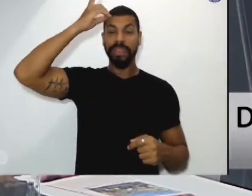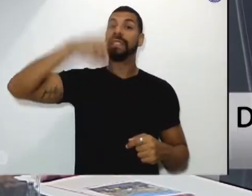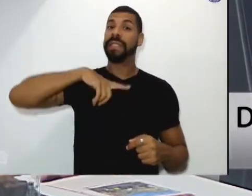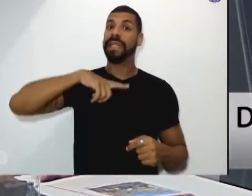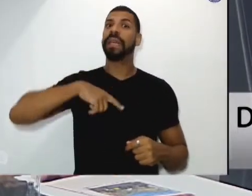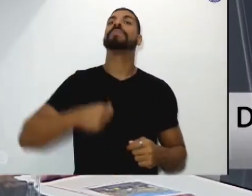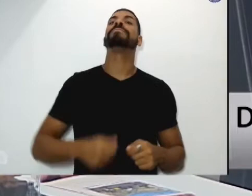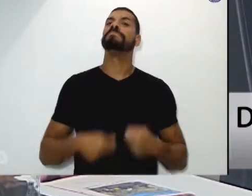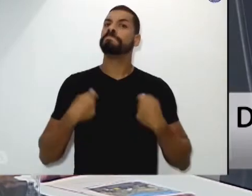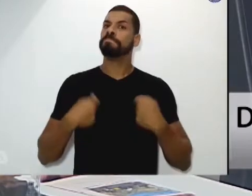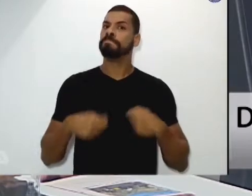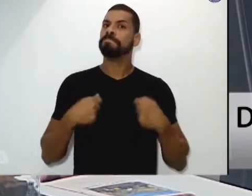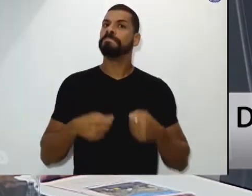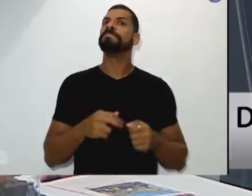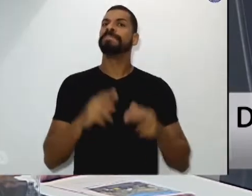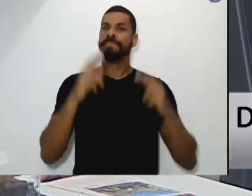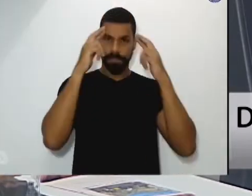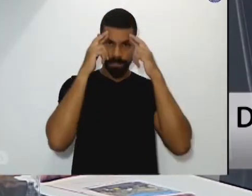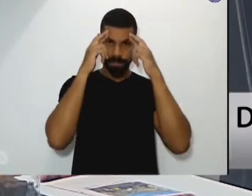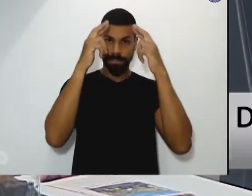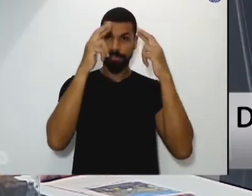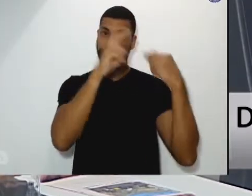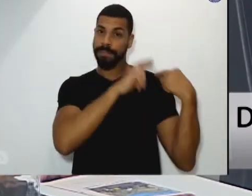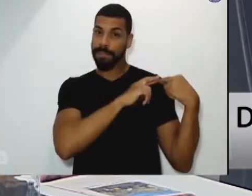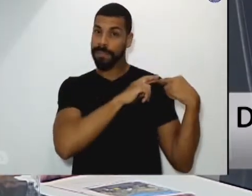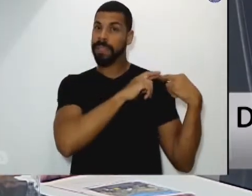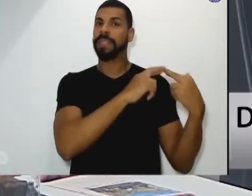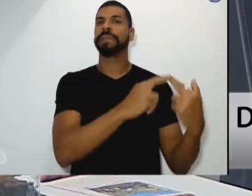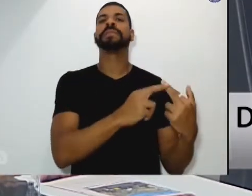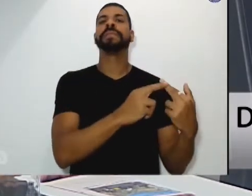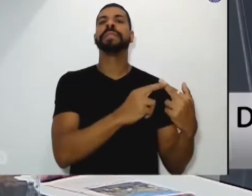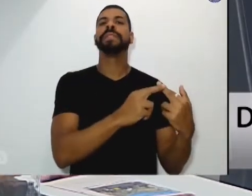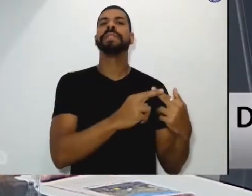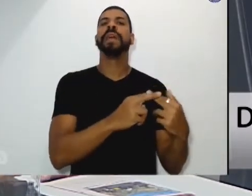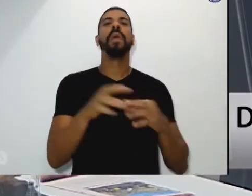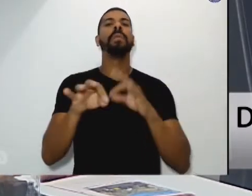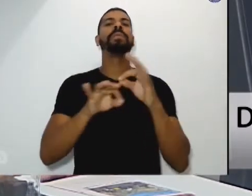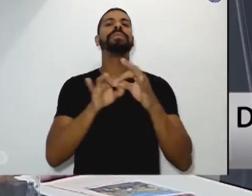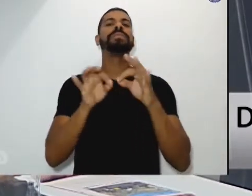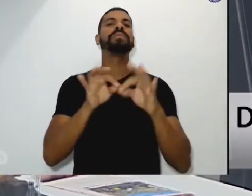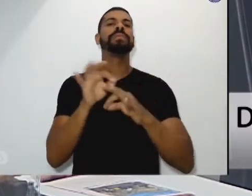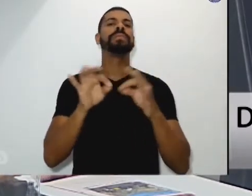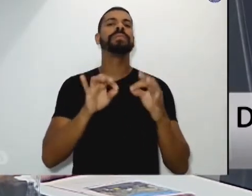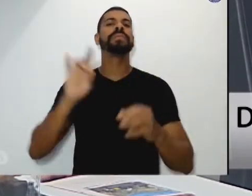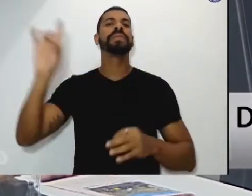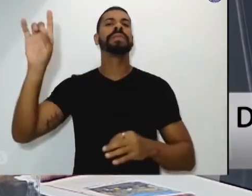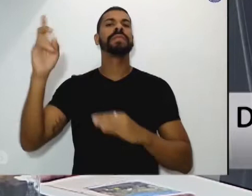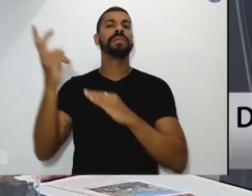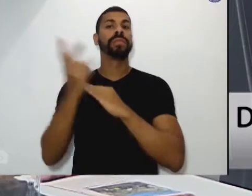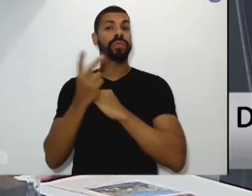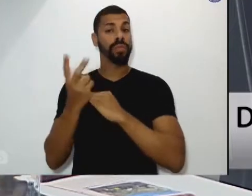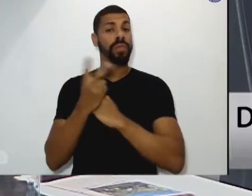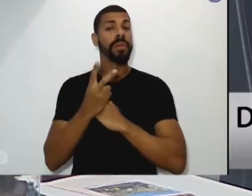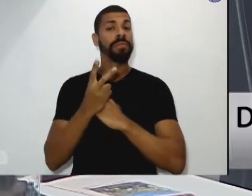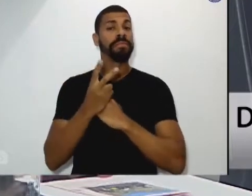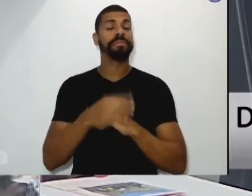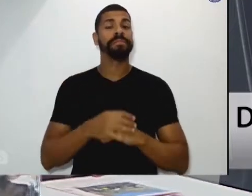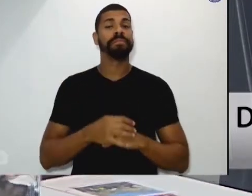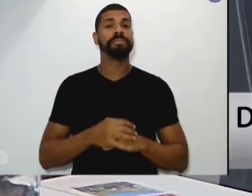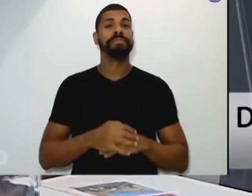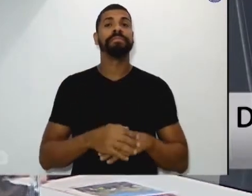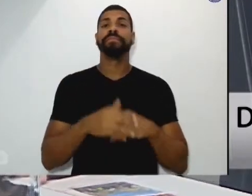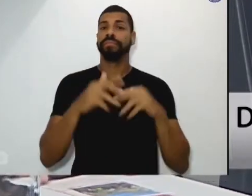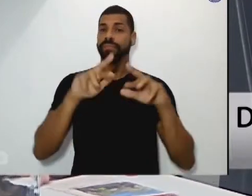É presente amoroso de Deus que devemos continuamente cuidar. De modo particular,